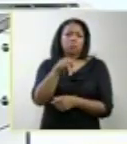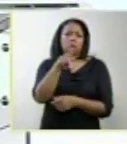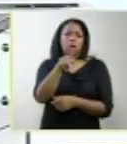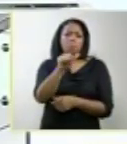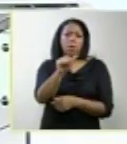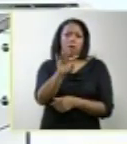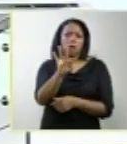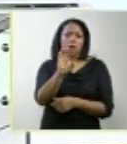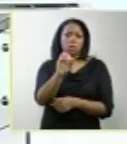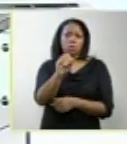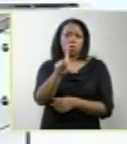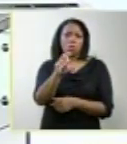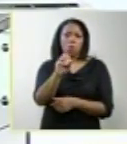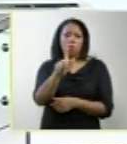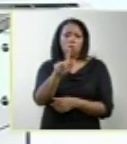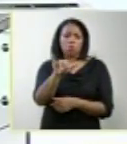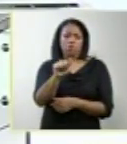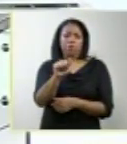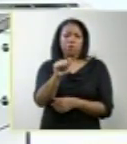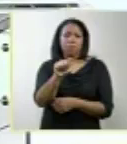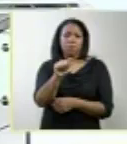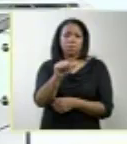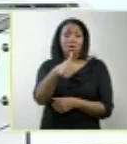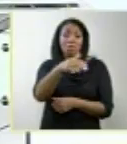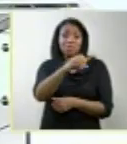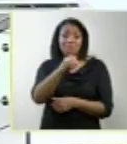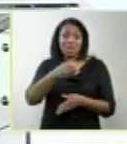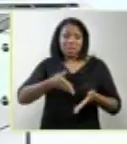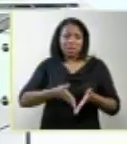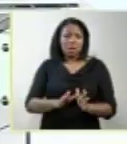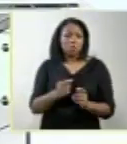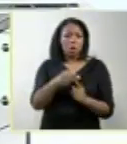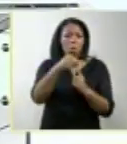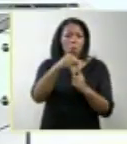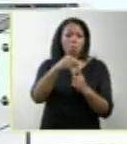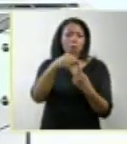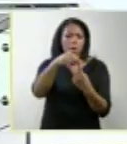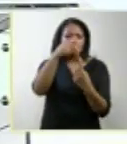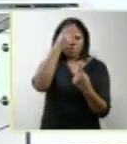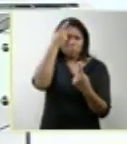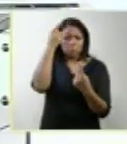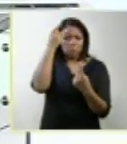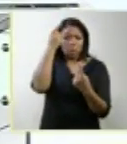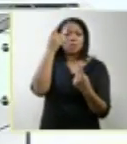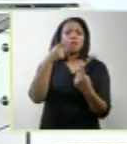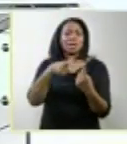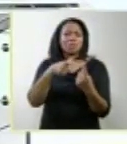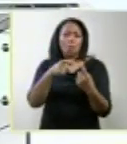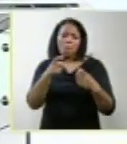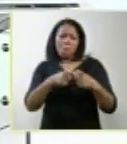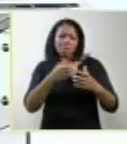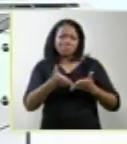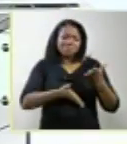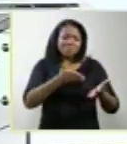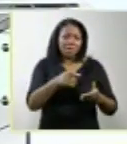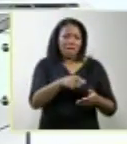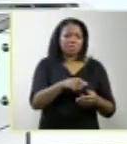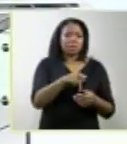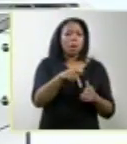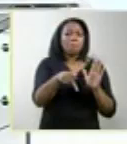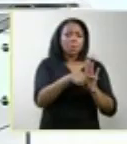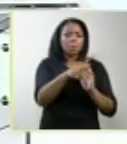teve, no ano, 100 nascidos. Então, a oportunidade da própria classe médica lidar com esse tipo de patologia